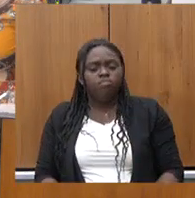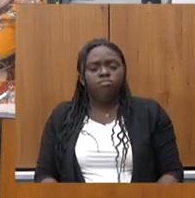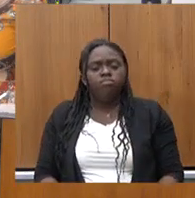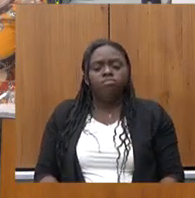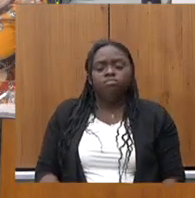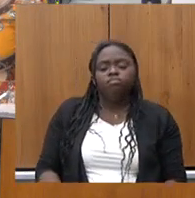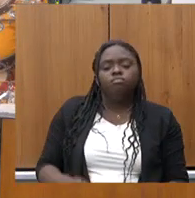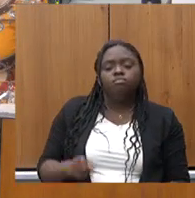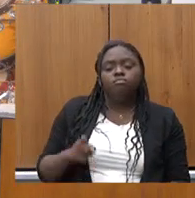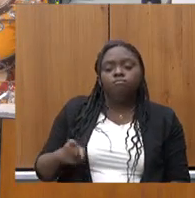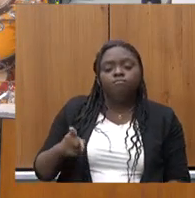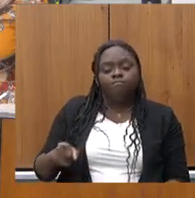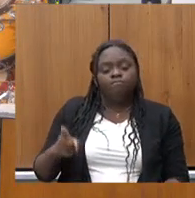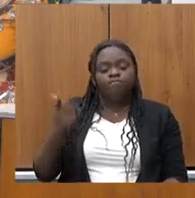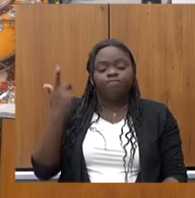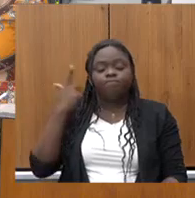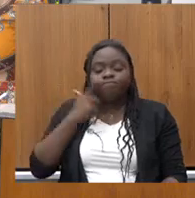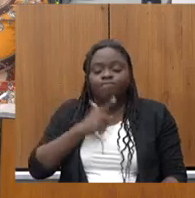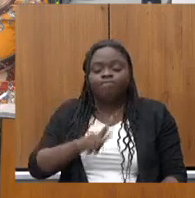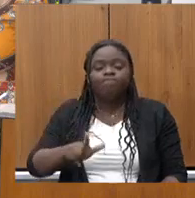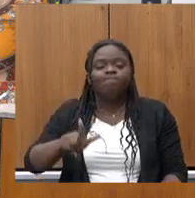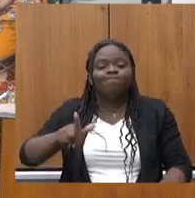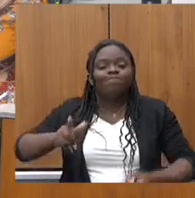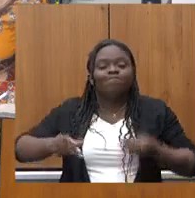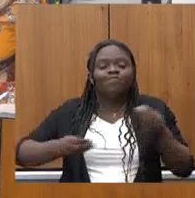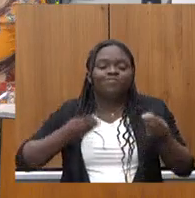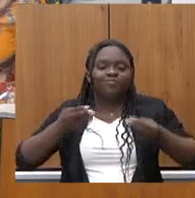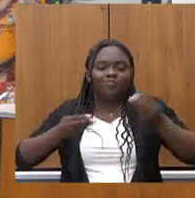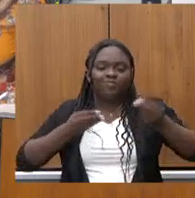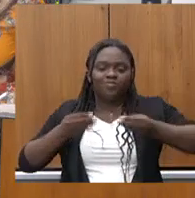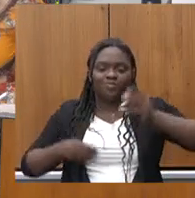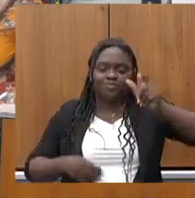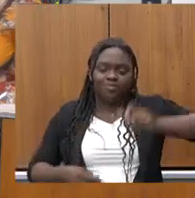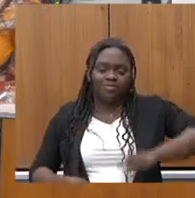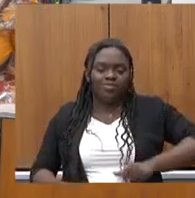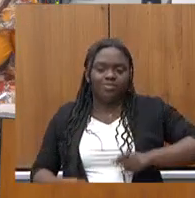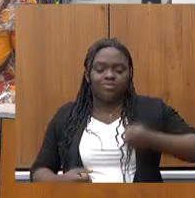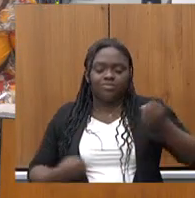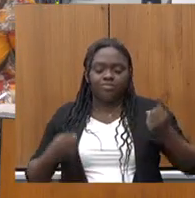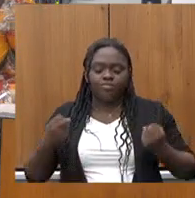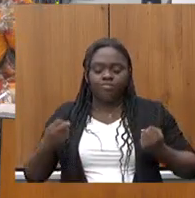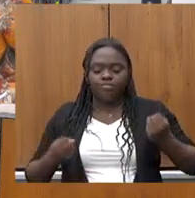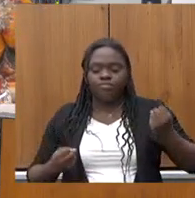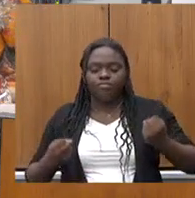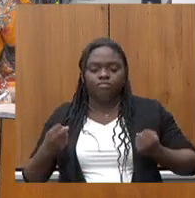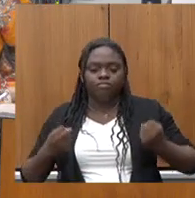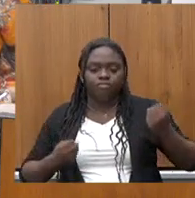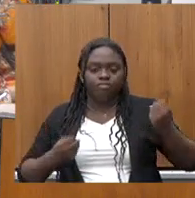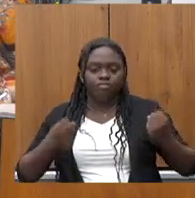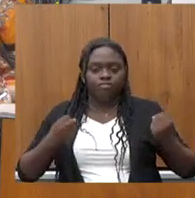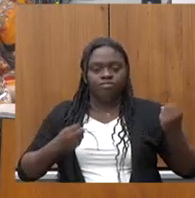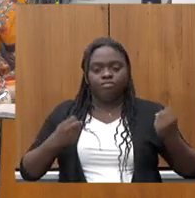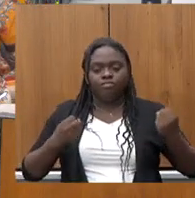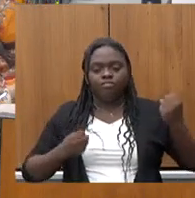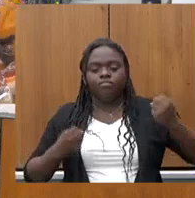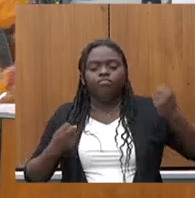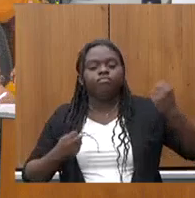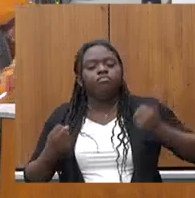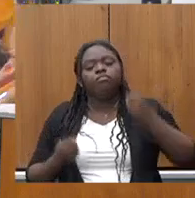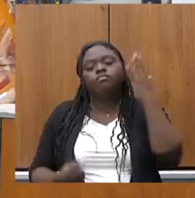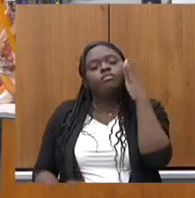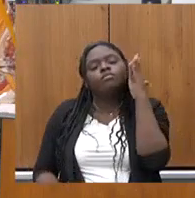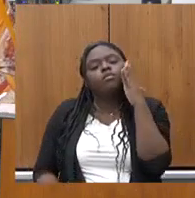ela conseguiu avaliar a forma como a pessoa na estrada conduzia o veículo e identificar